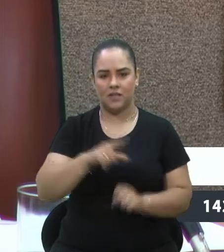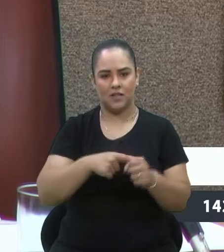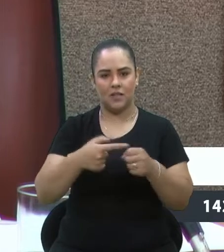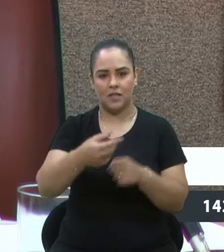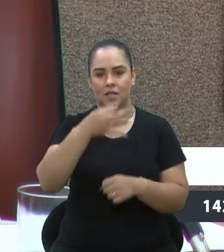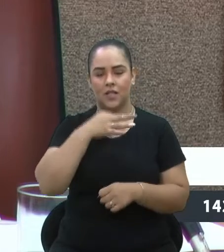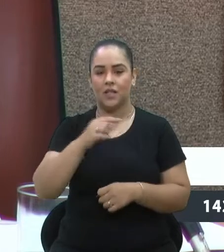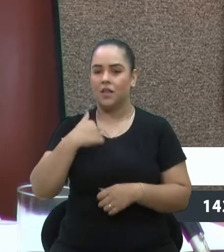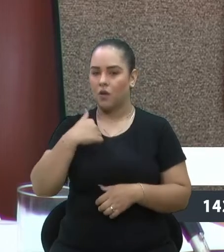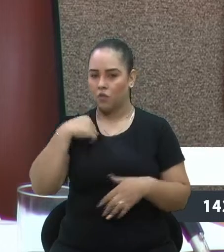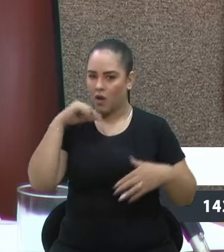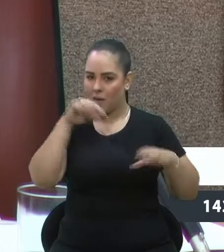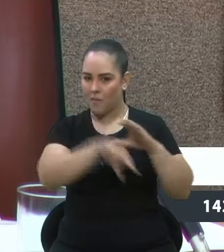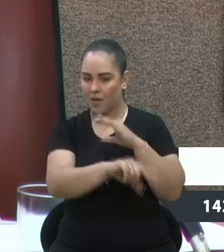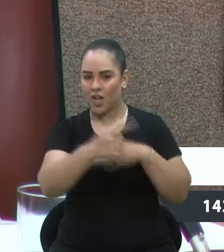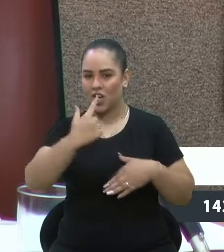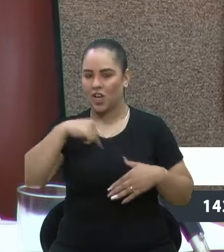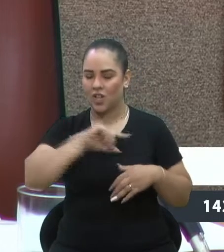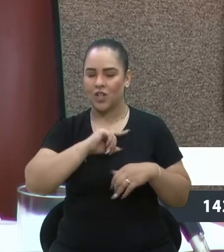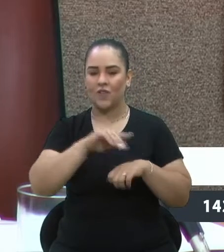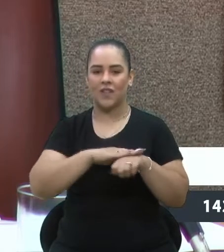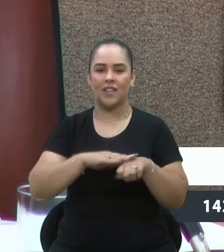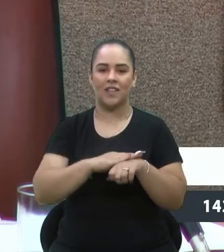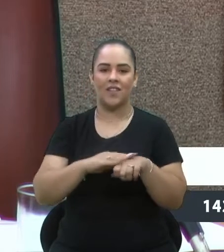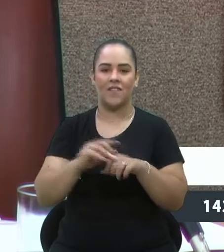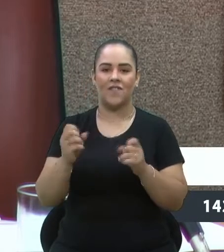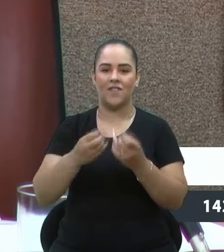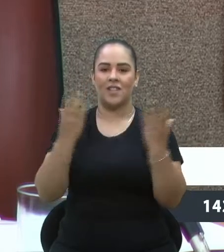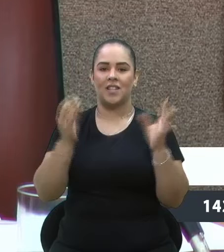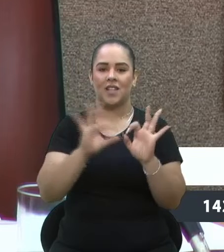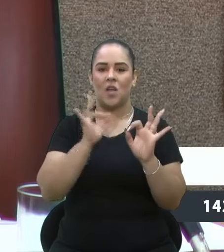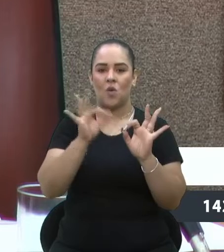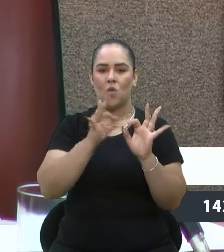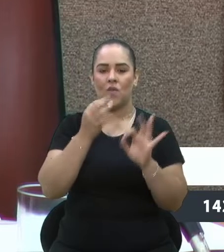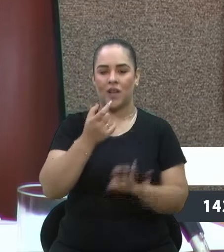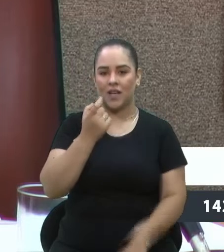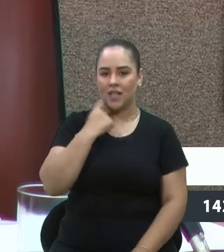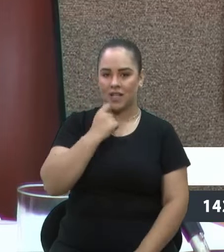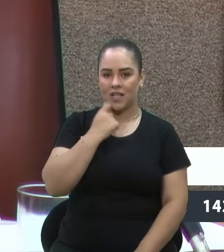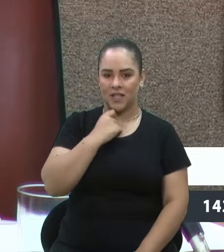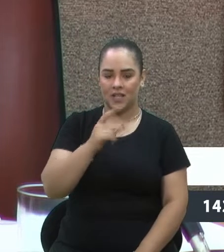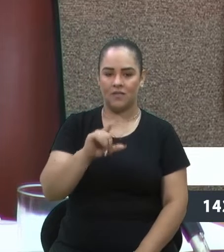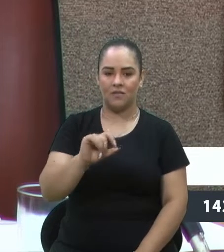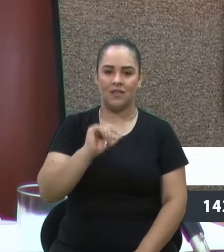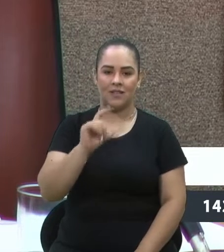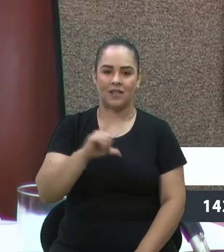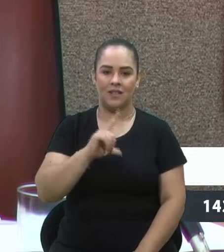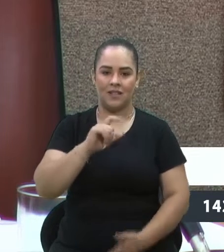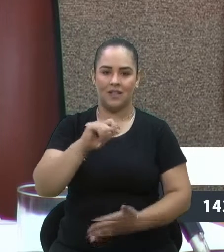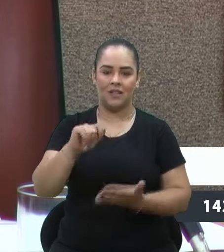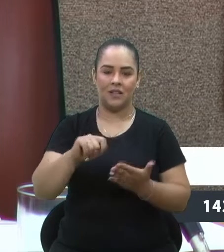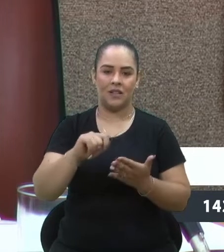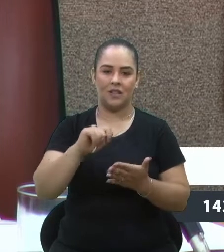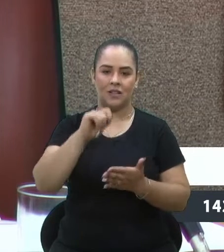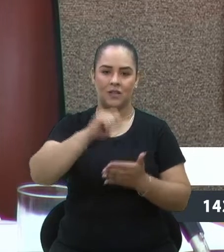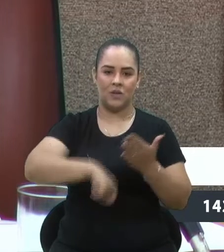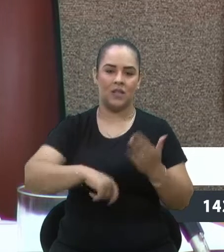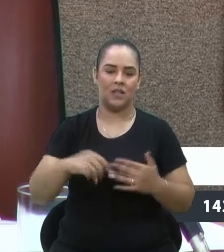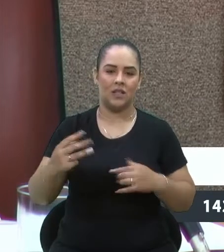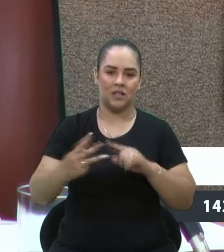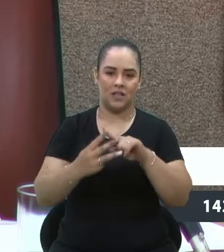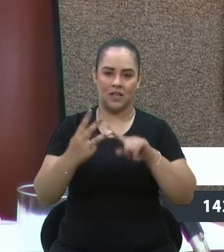pouquinho mais além. Nós conversávamos na Festa da Uva, na sexta-feira, no dia da implementação da assinatura das primeiras três rotas cicloturísticas,